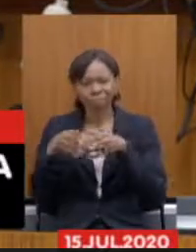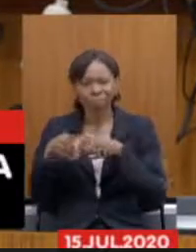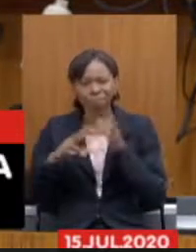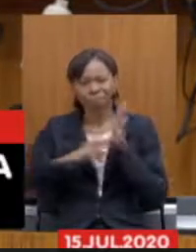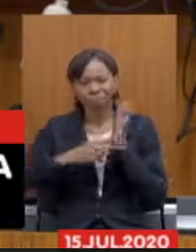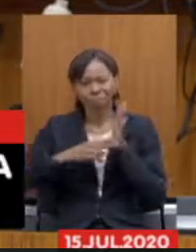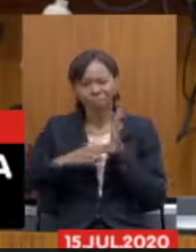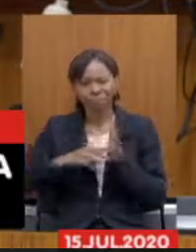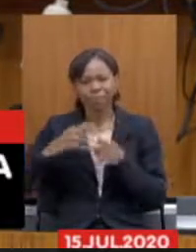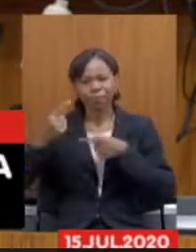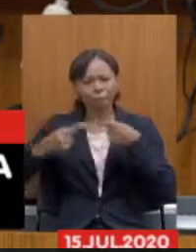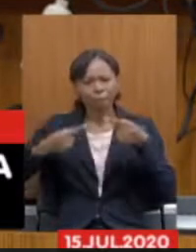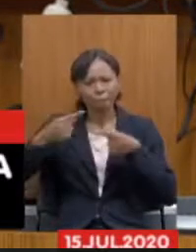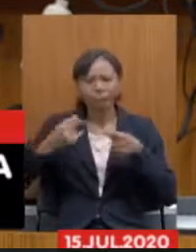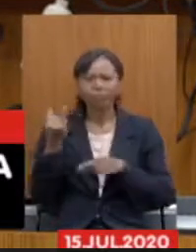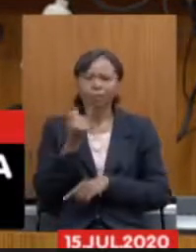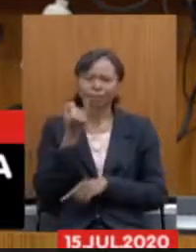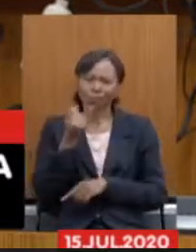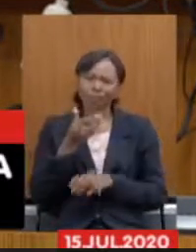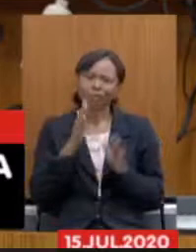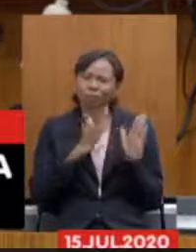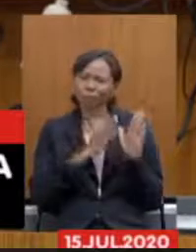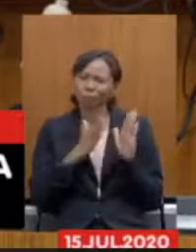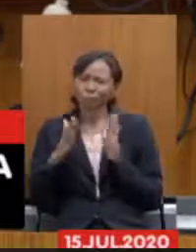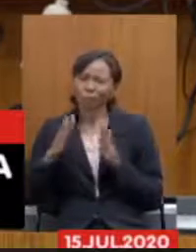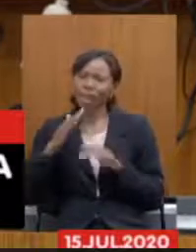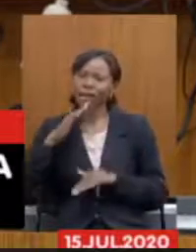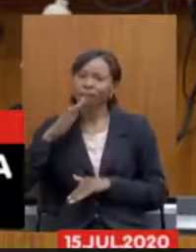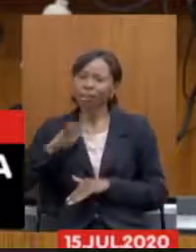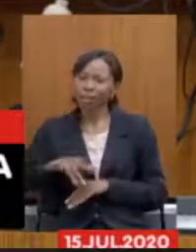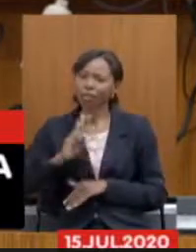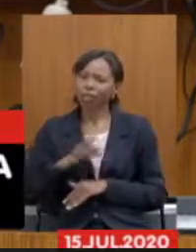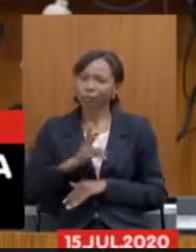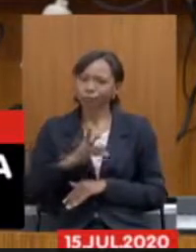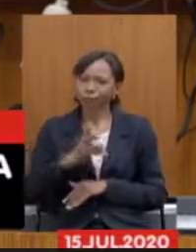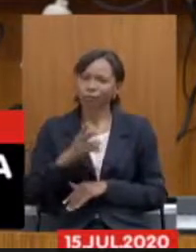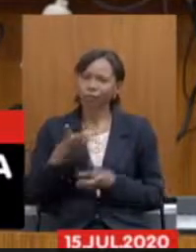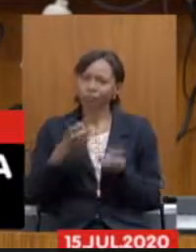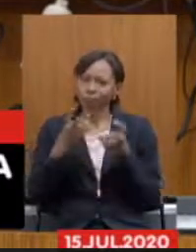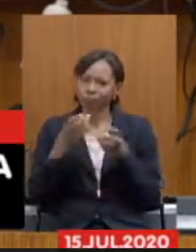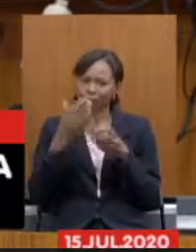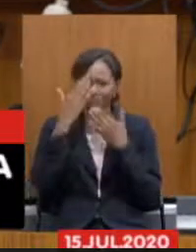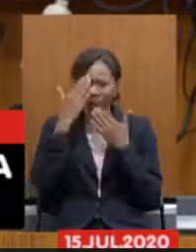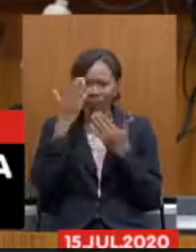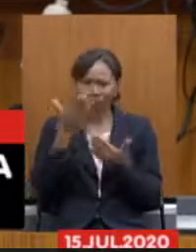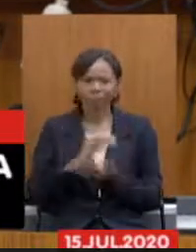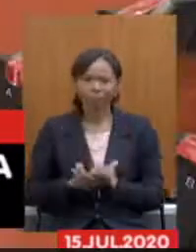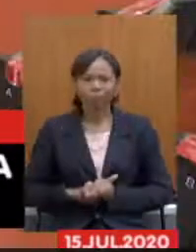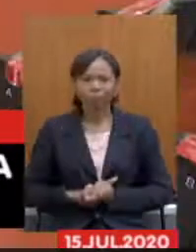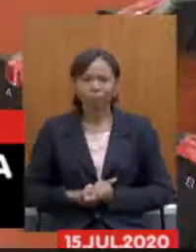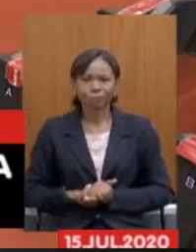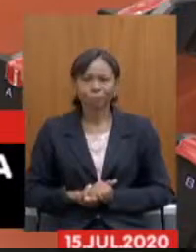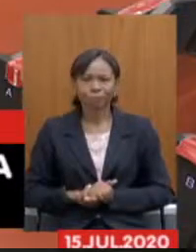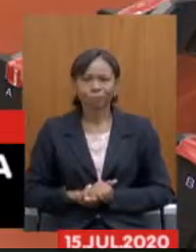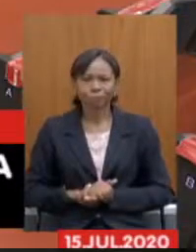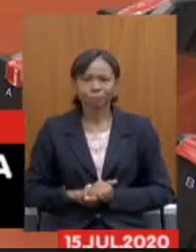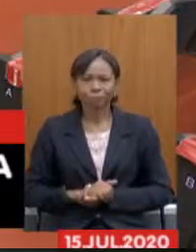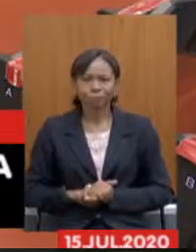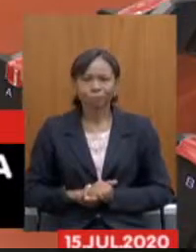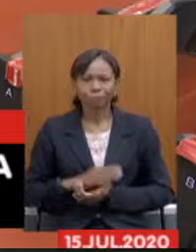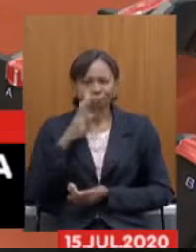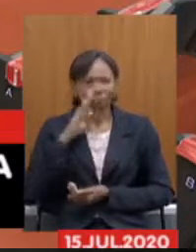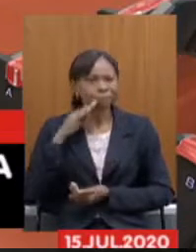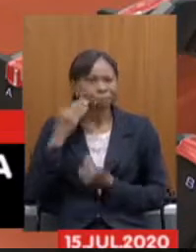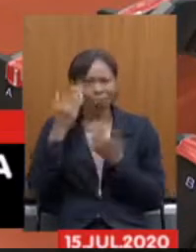trouxeram debates importantes e no período da tarde a gente continua fazendo essa escuta obrigada obrigada deputada Beatriz